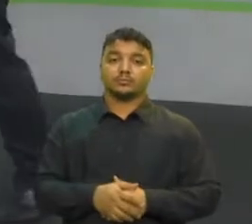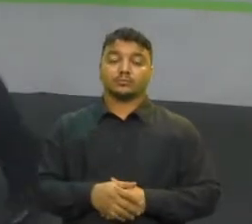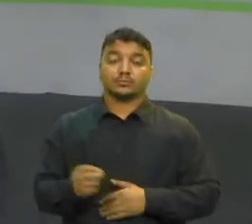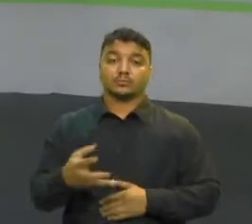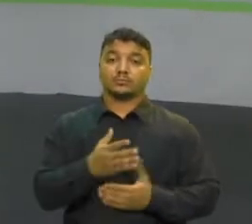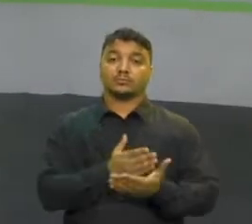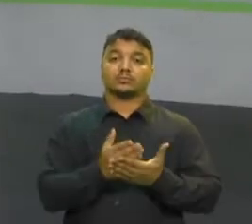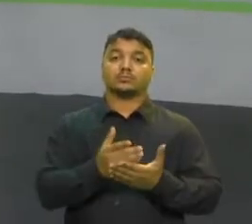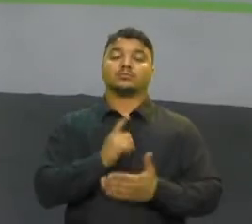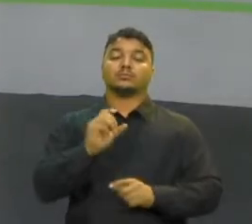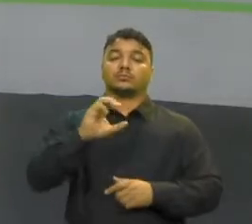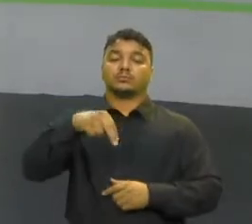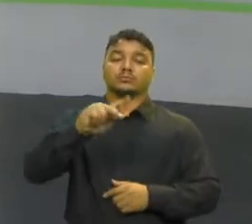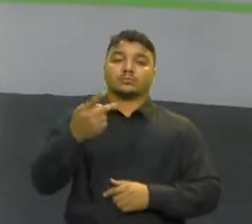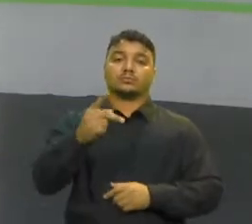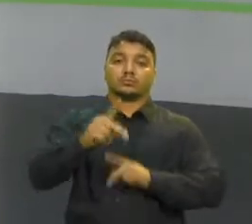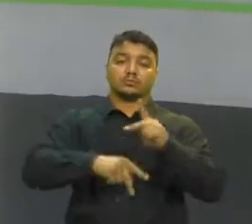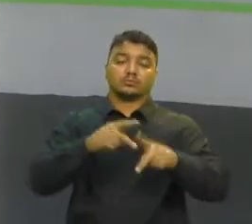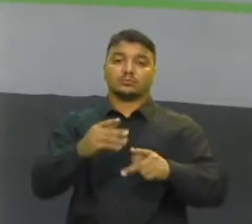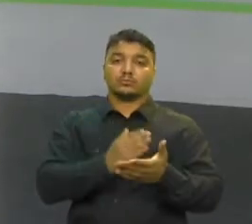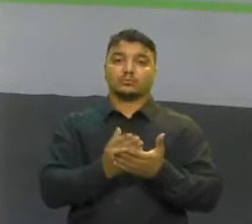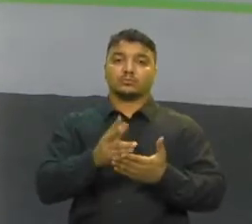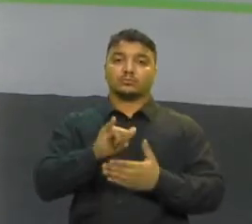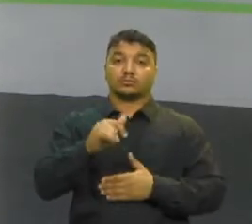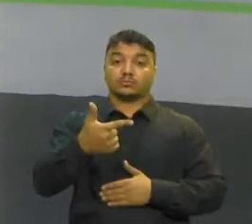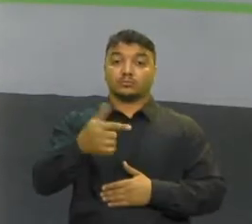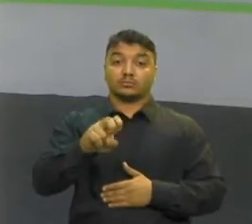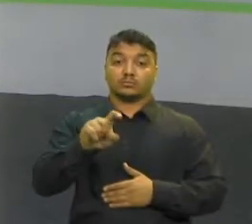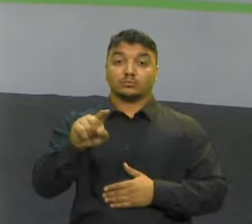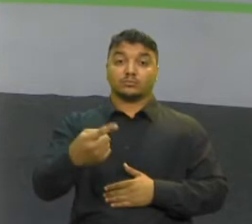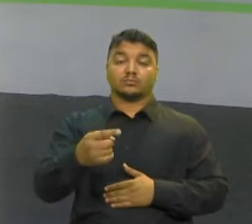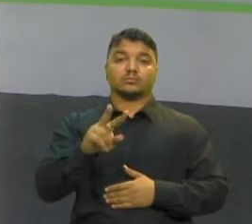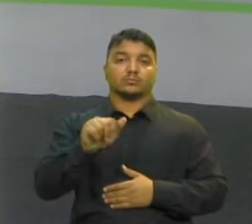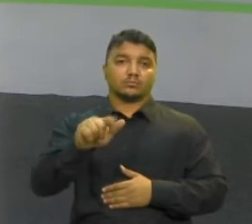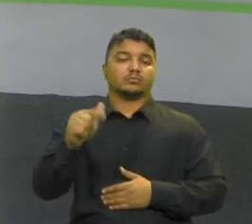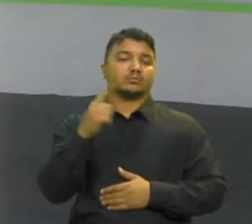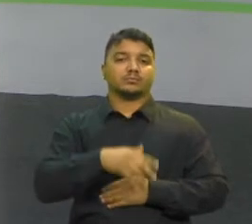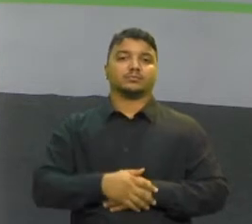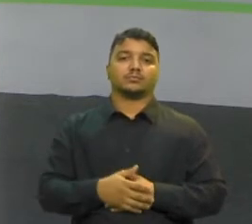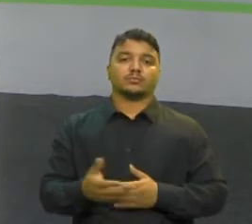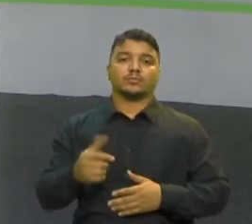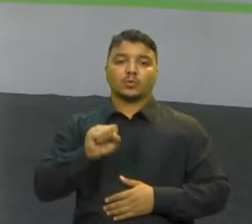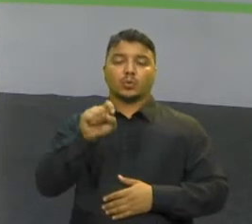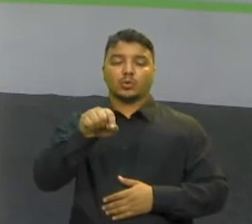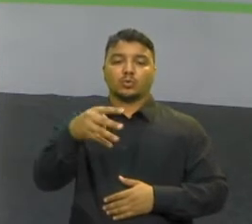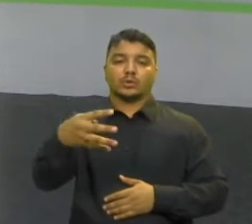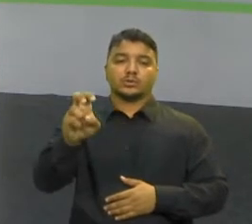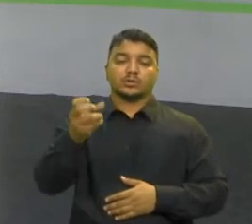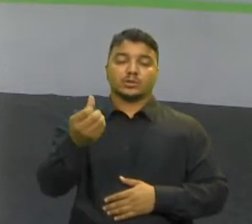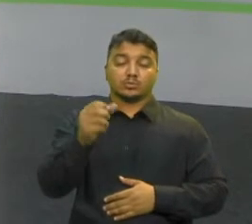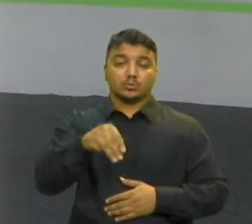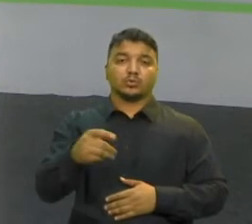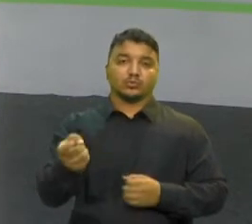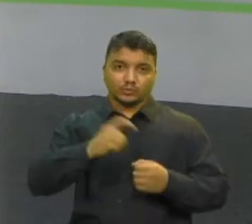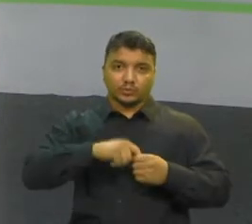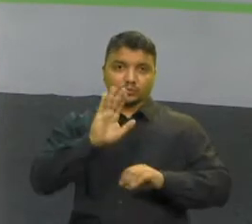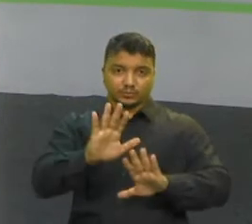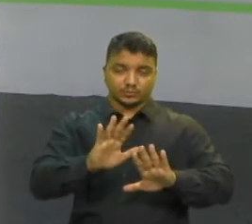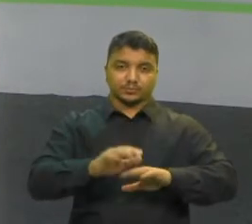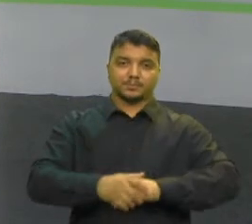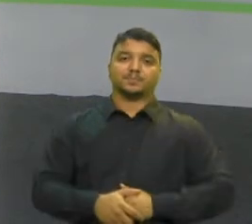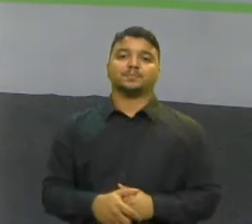programa CNH Popular Que vai ofertar 25 mil vagas Agora são 8 horas 46 minutos